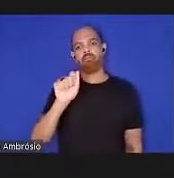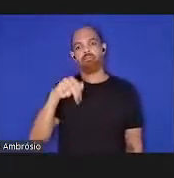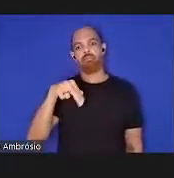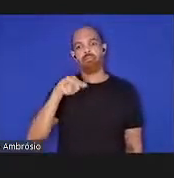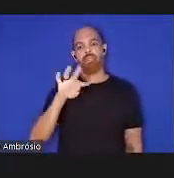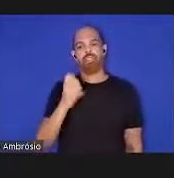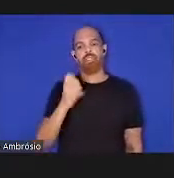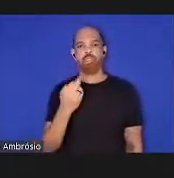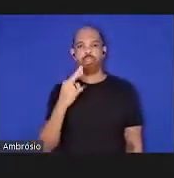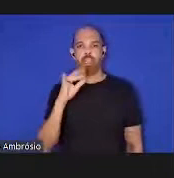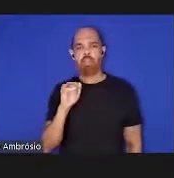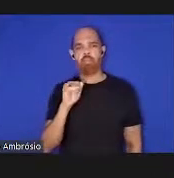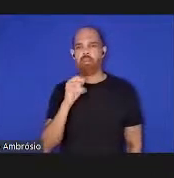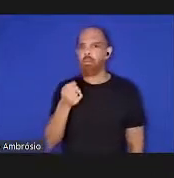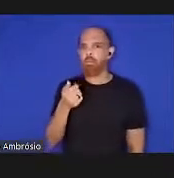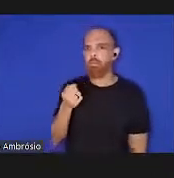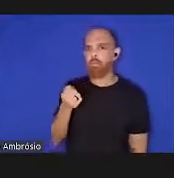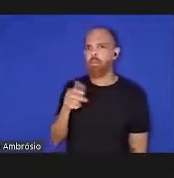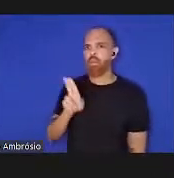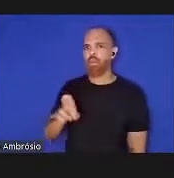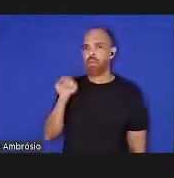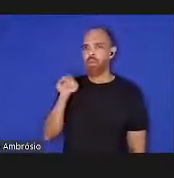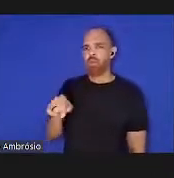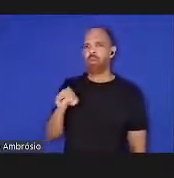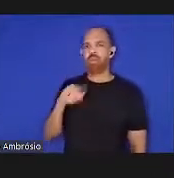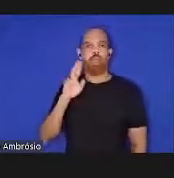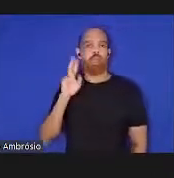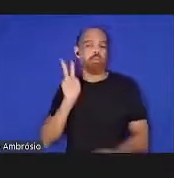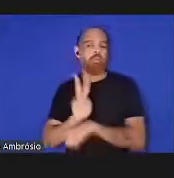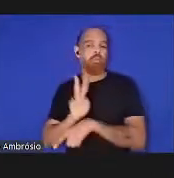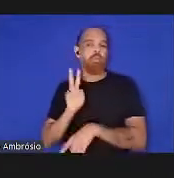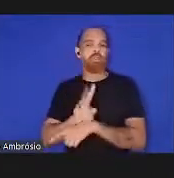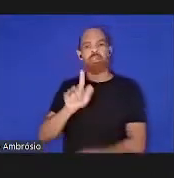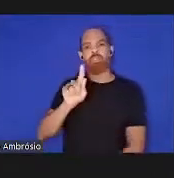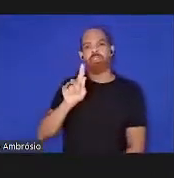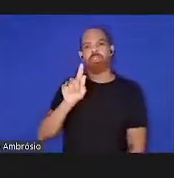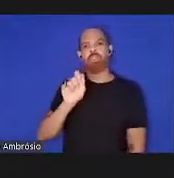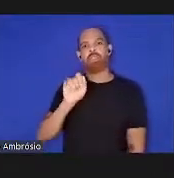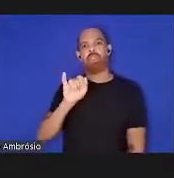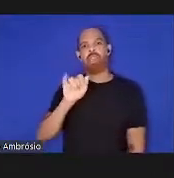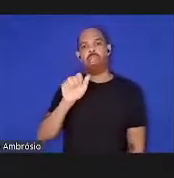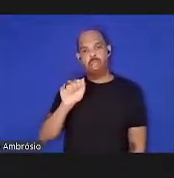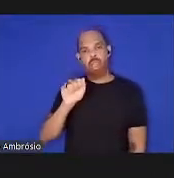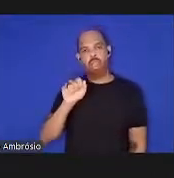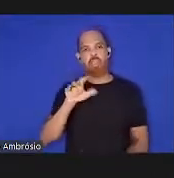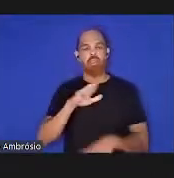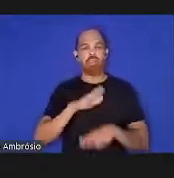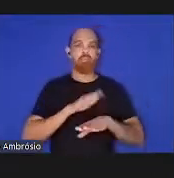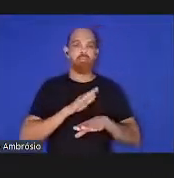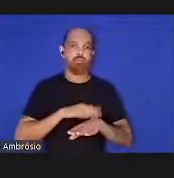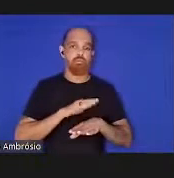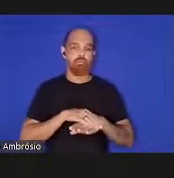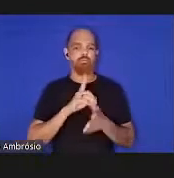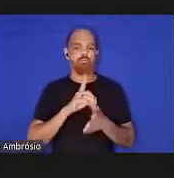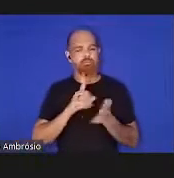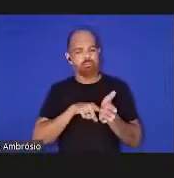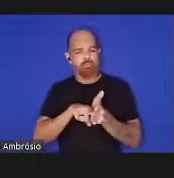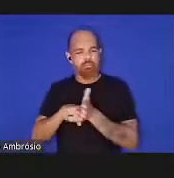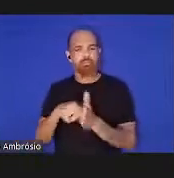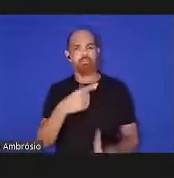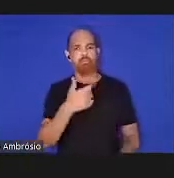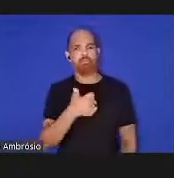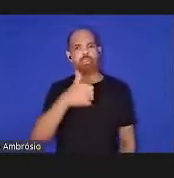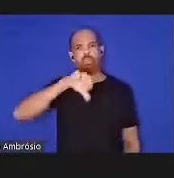forma pouco rigorosa na chamada hipótese de Gaia desenvolvida por James Lavlock e Lynn Margulis nos anos da década de